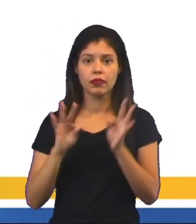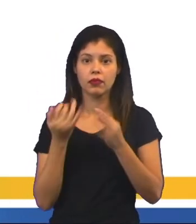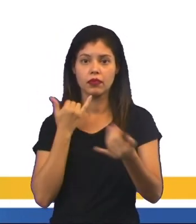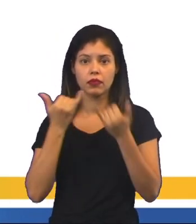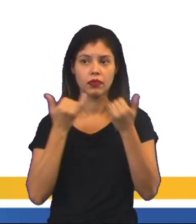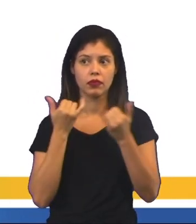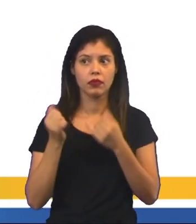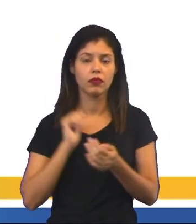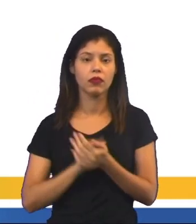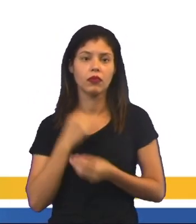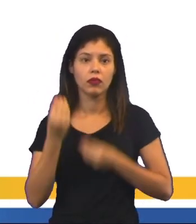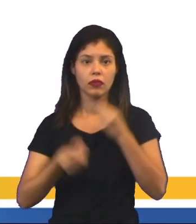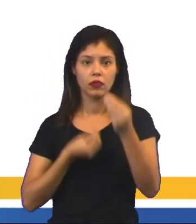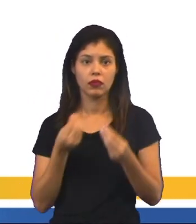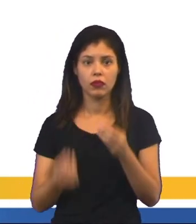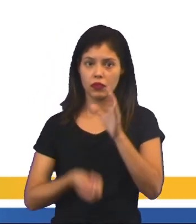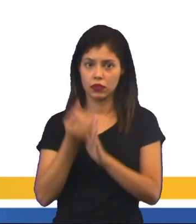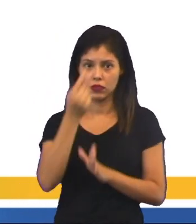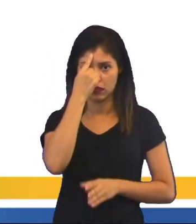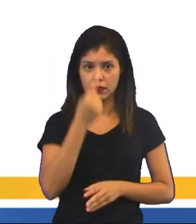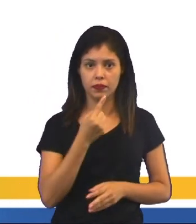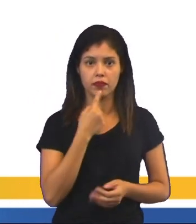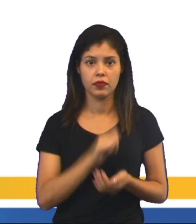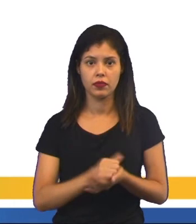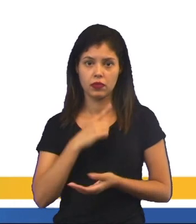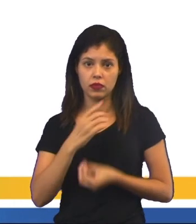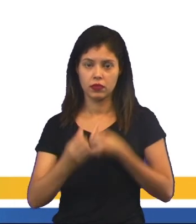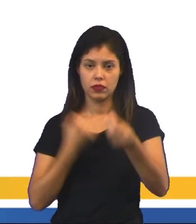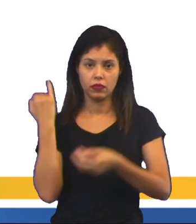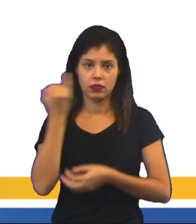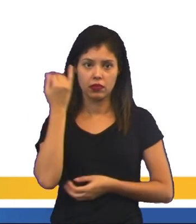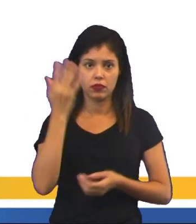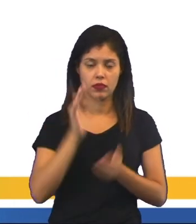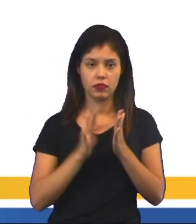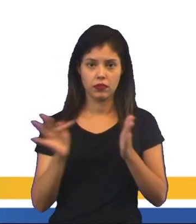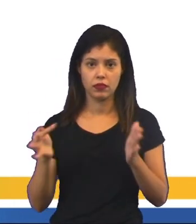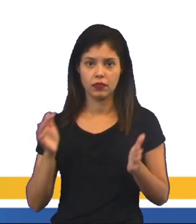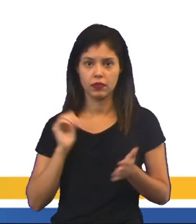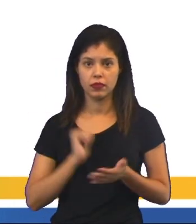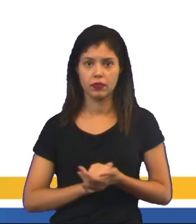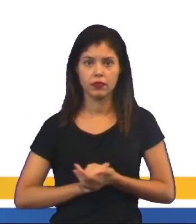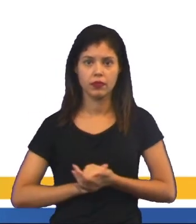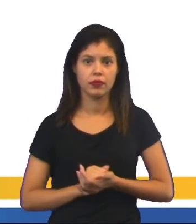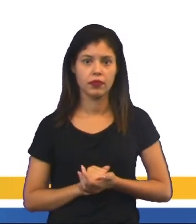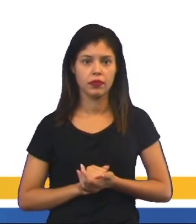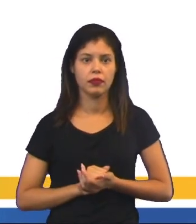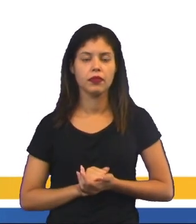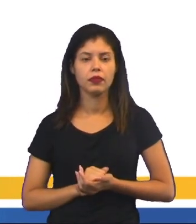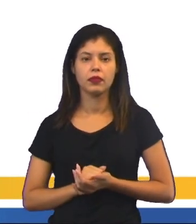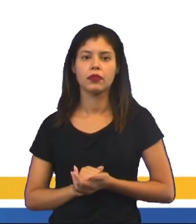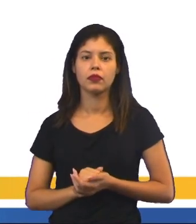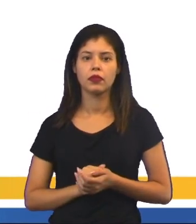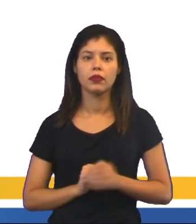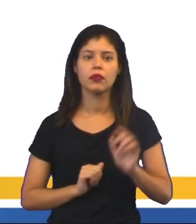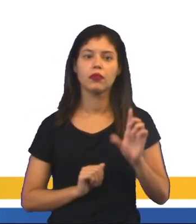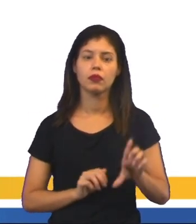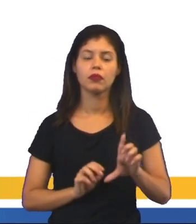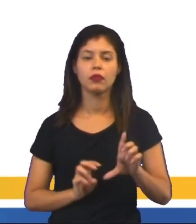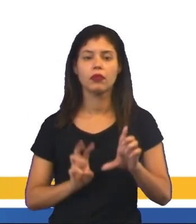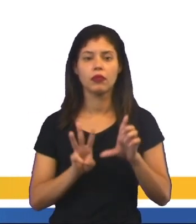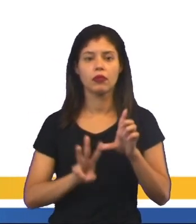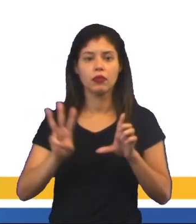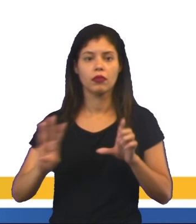tecnologia de informação, conforme sugere a imagem, tem como uma de suas principais funções,